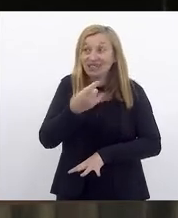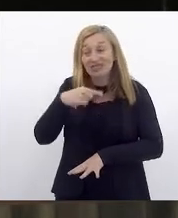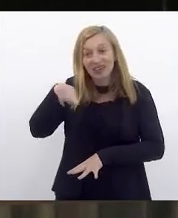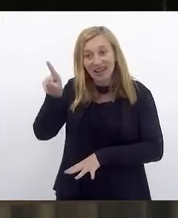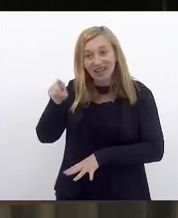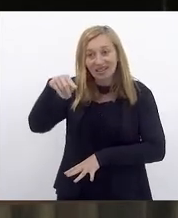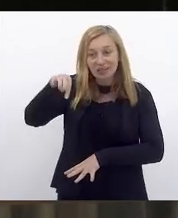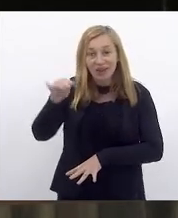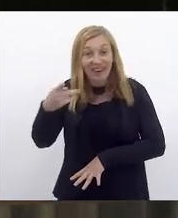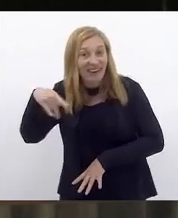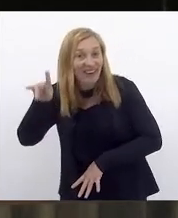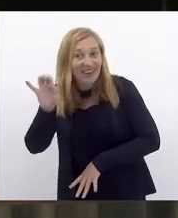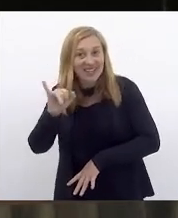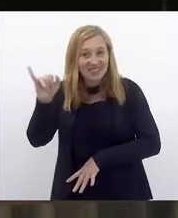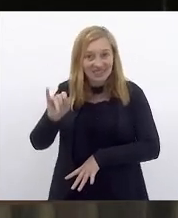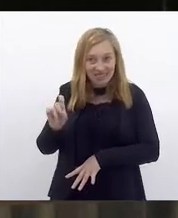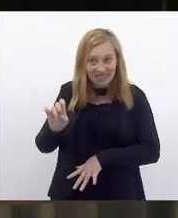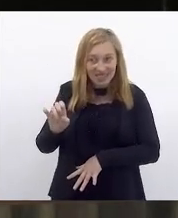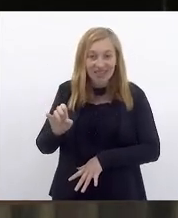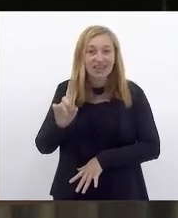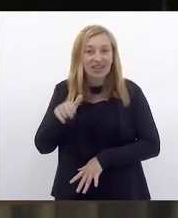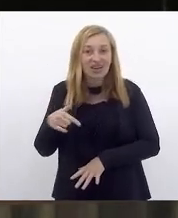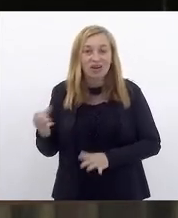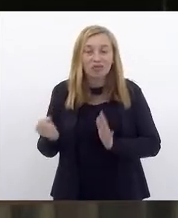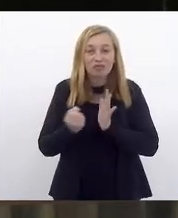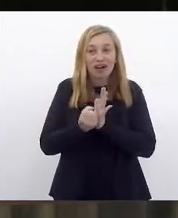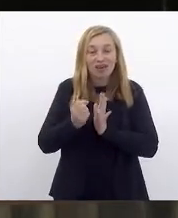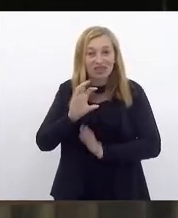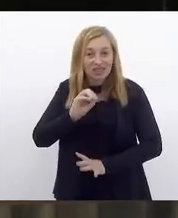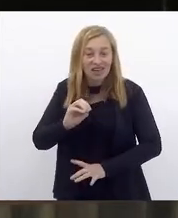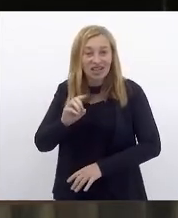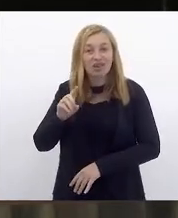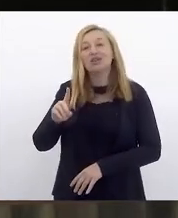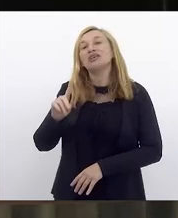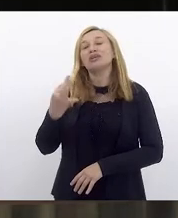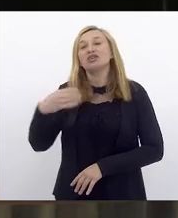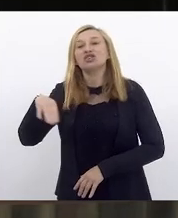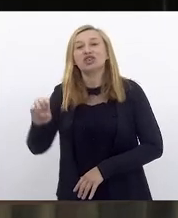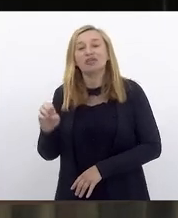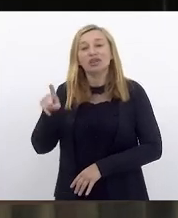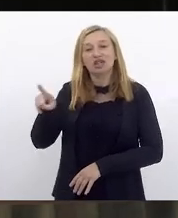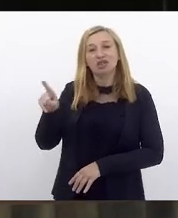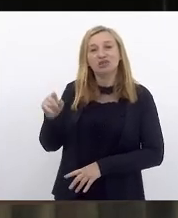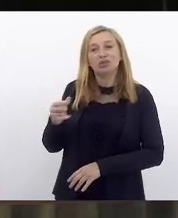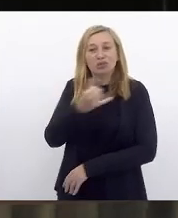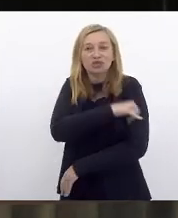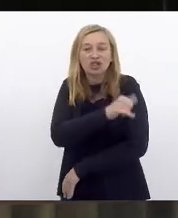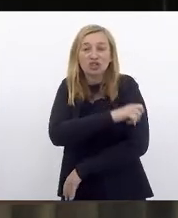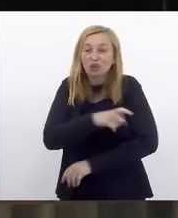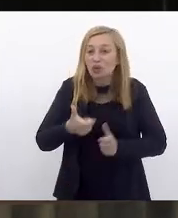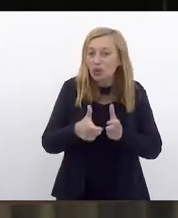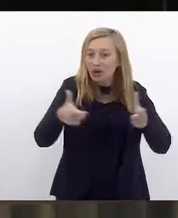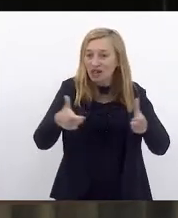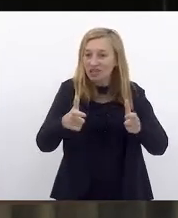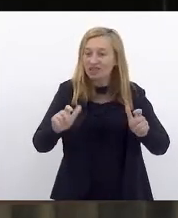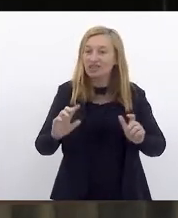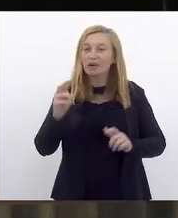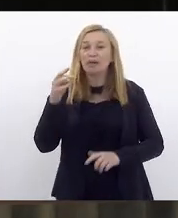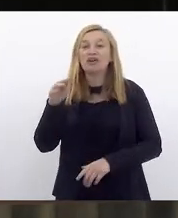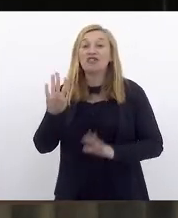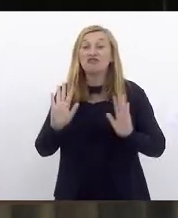Mackenzie, que é o marco zero do baile charme aqui no Rio de Janeiro, para o grande baile charme, para a